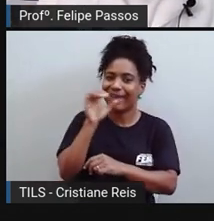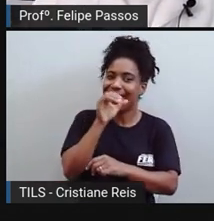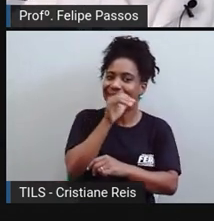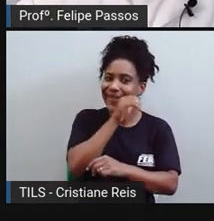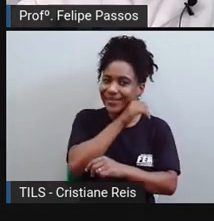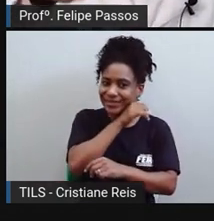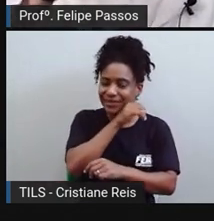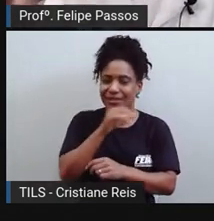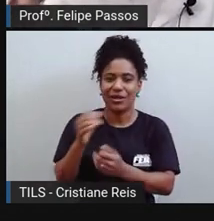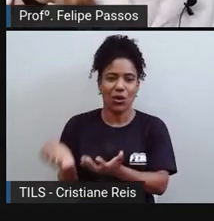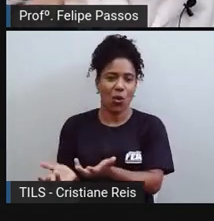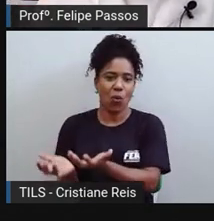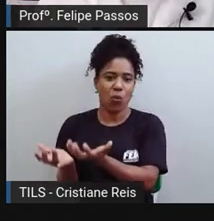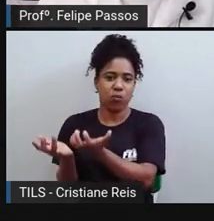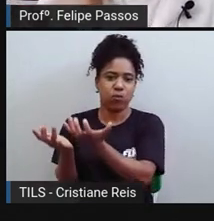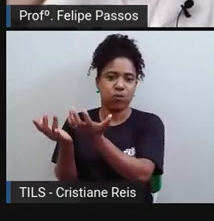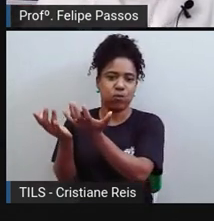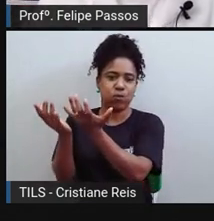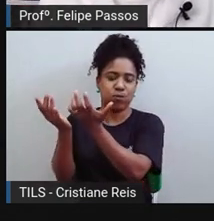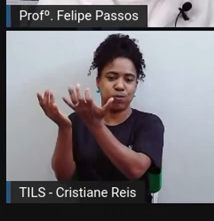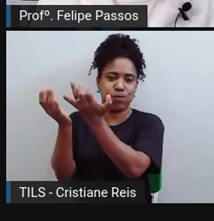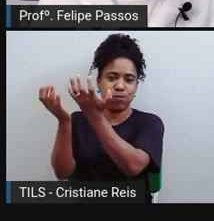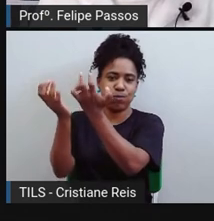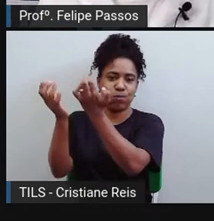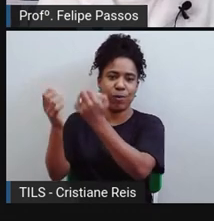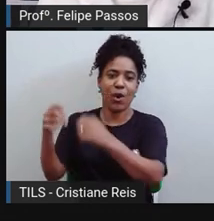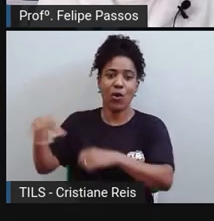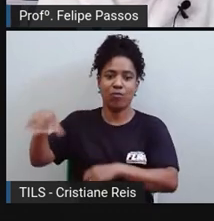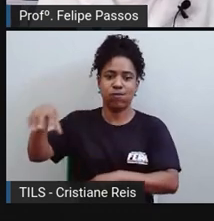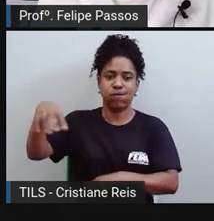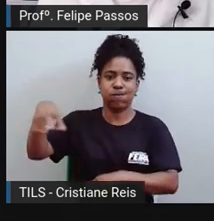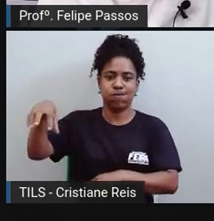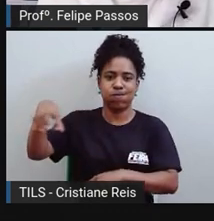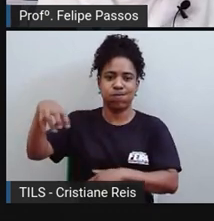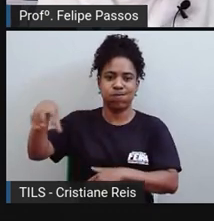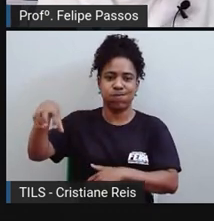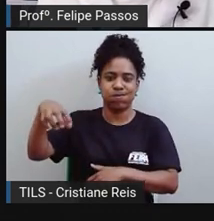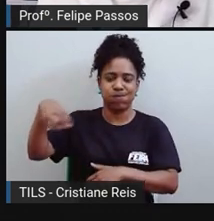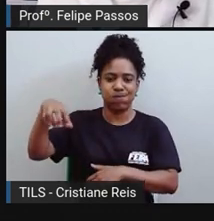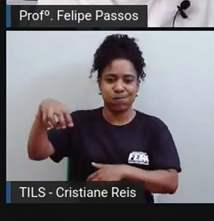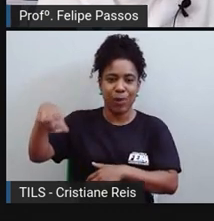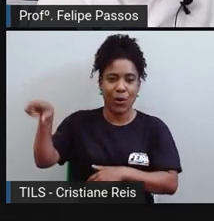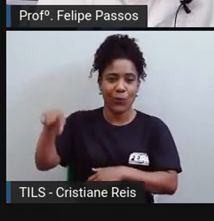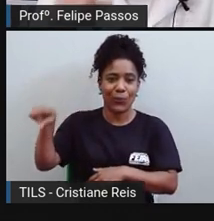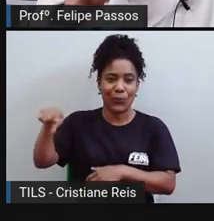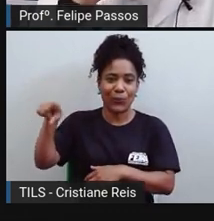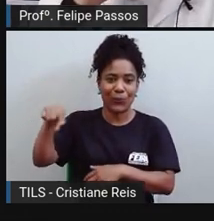dessa água movimente turbinas e assim gerar energia elétrica.